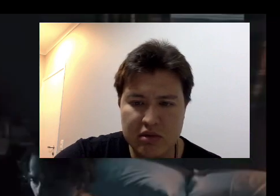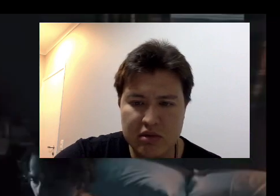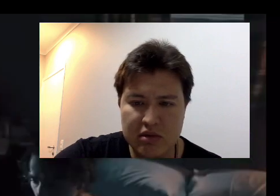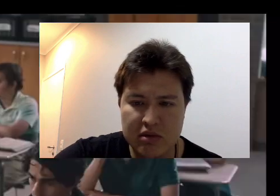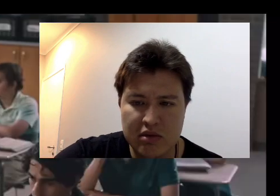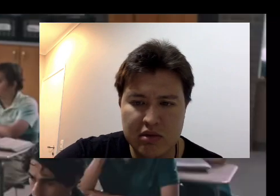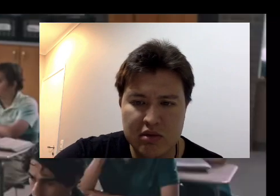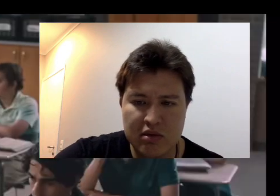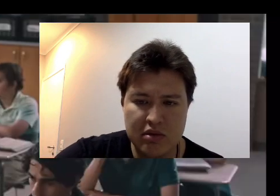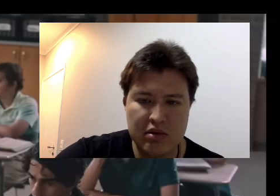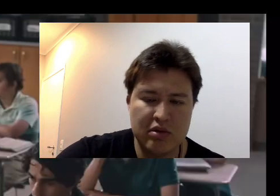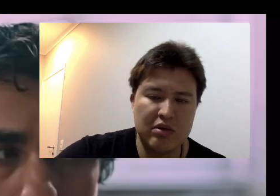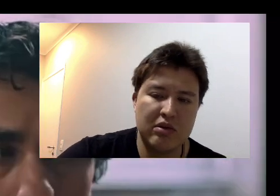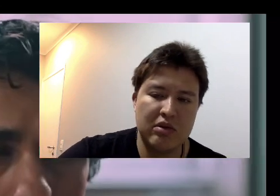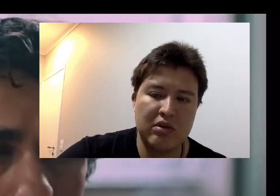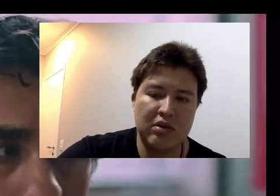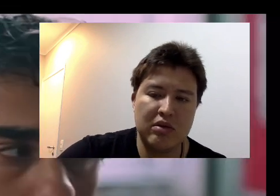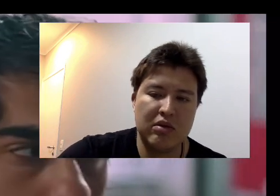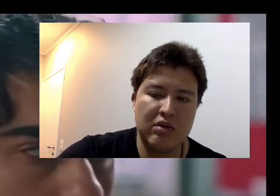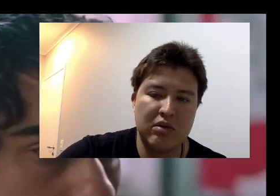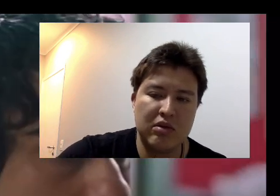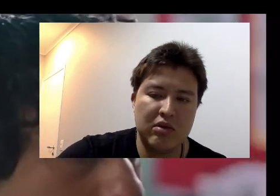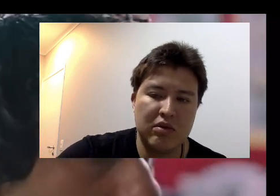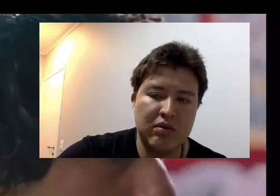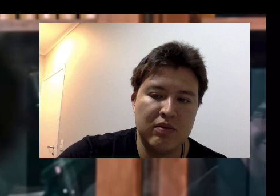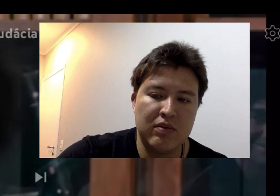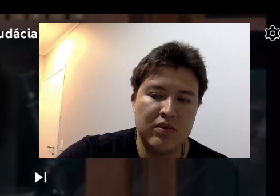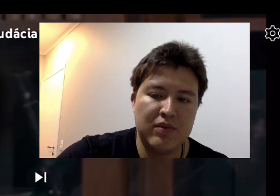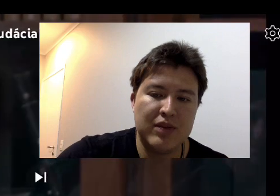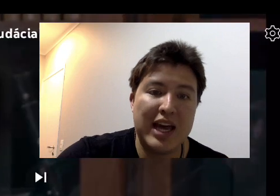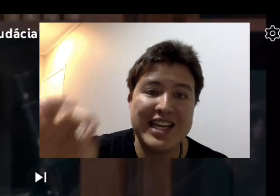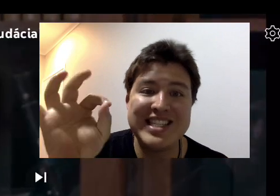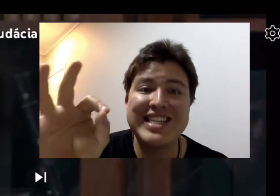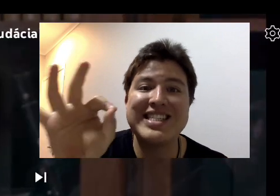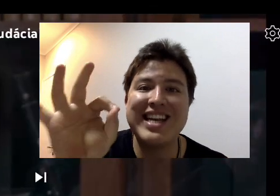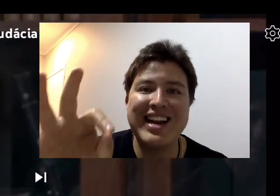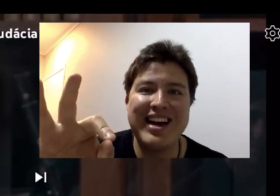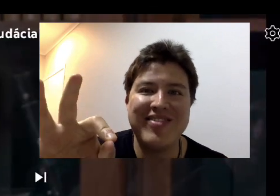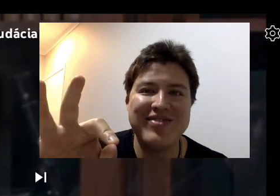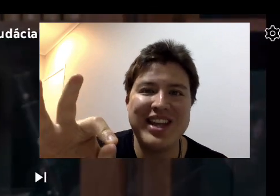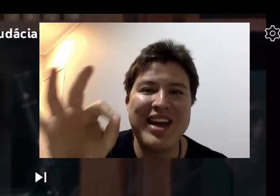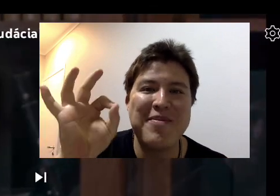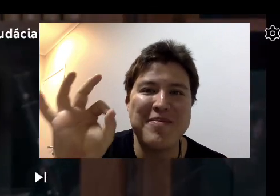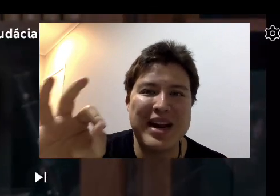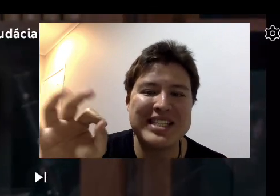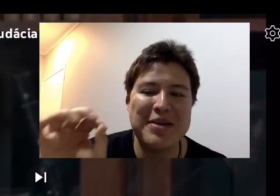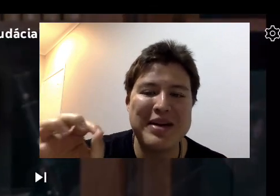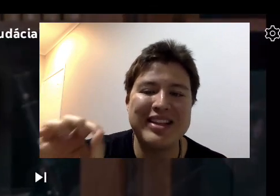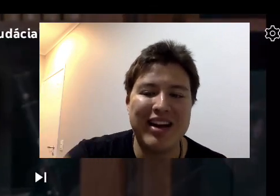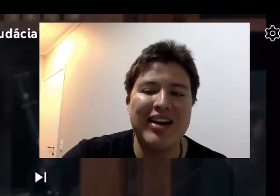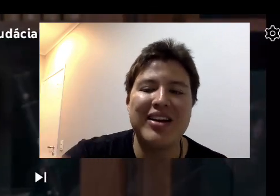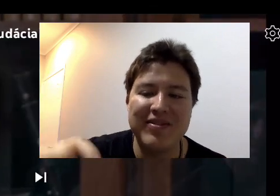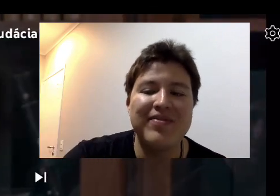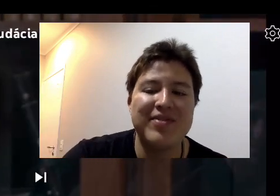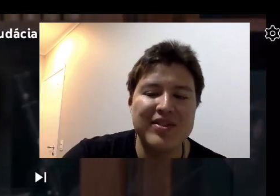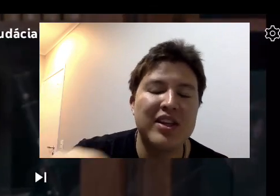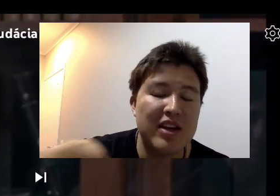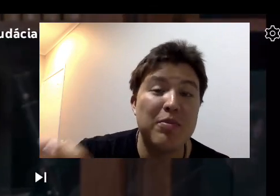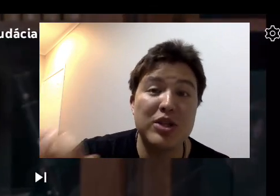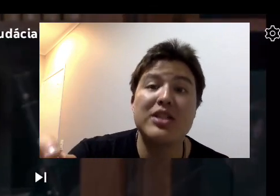desmoronar. ele vai se desintegrar psicologicamente. Essa cena é pra se matar.